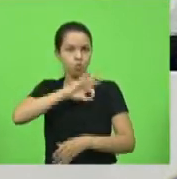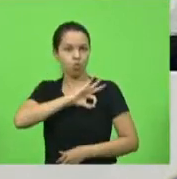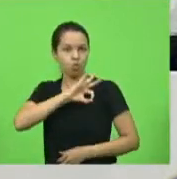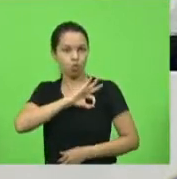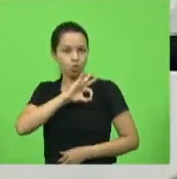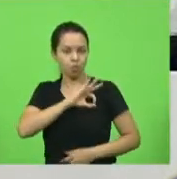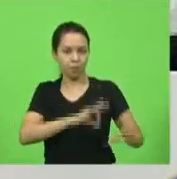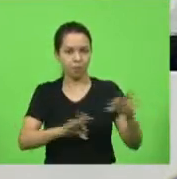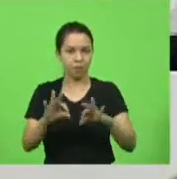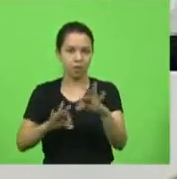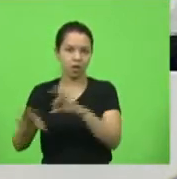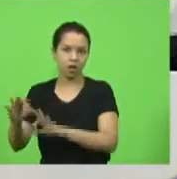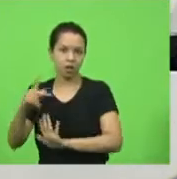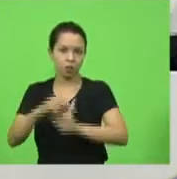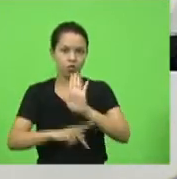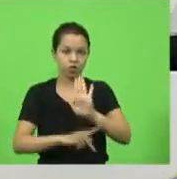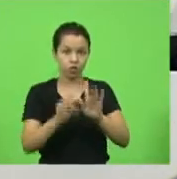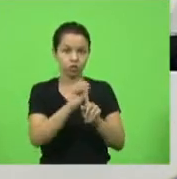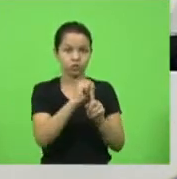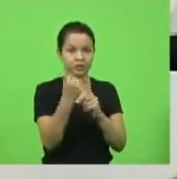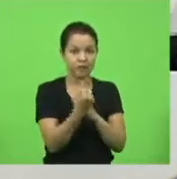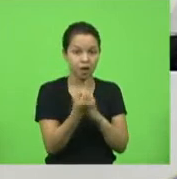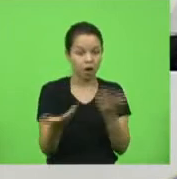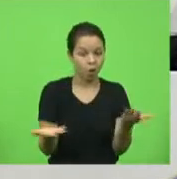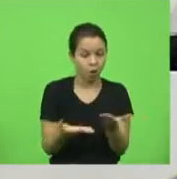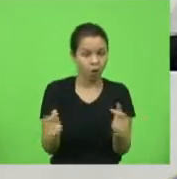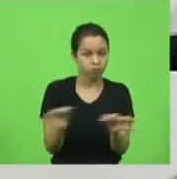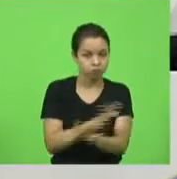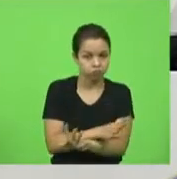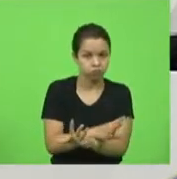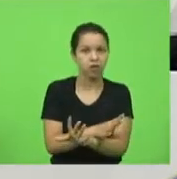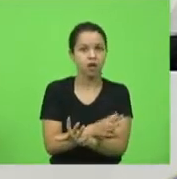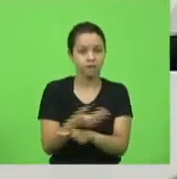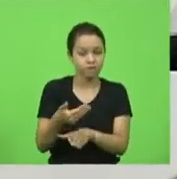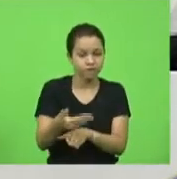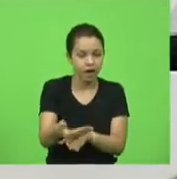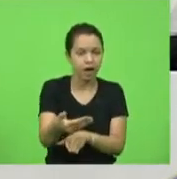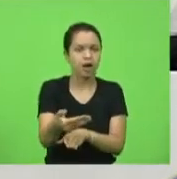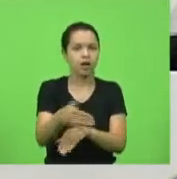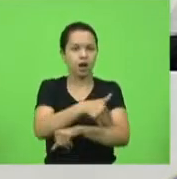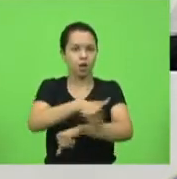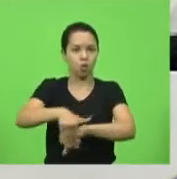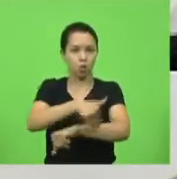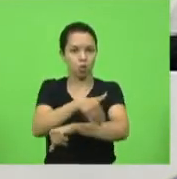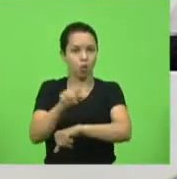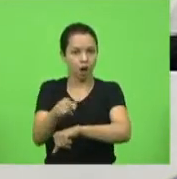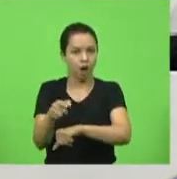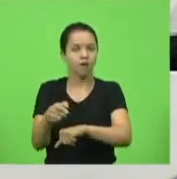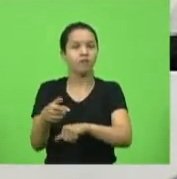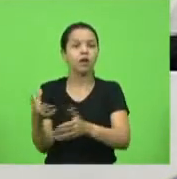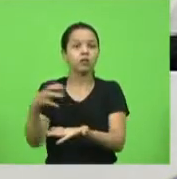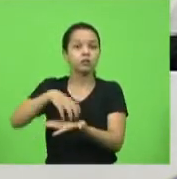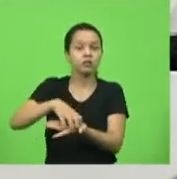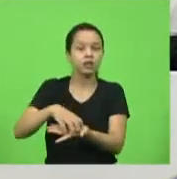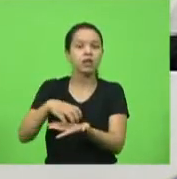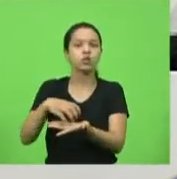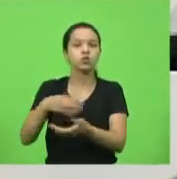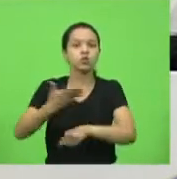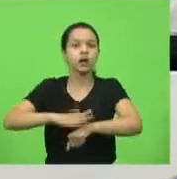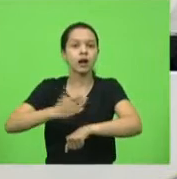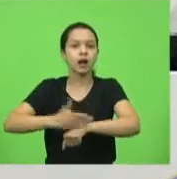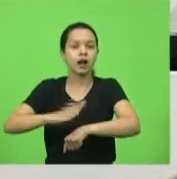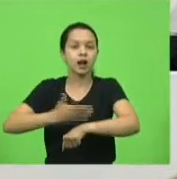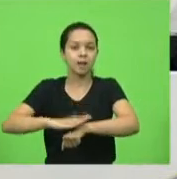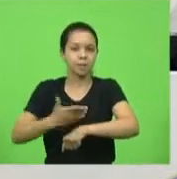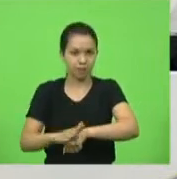que está sendo concluído agora, na rua Teodoro Routrup, vai servir ali como um centro de treinamento, como um centro de